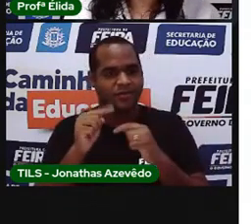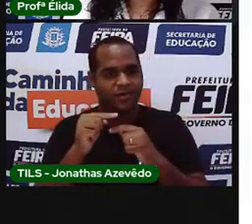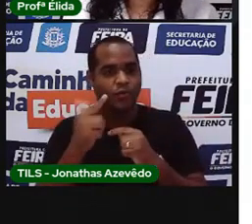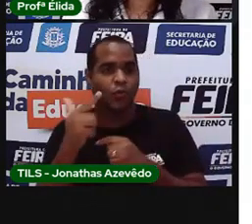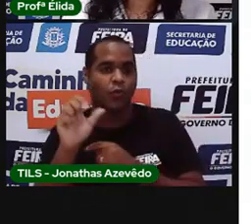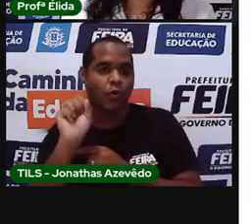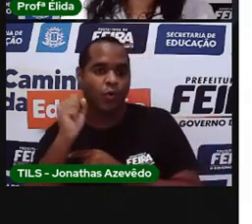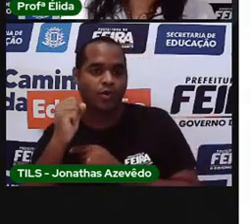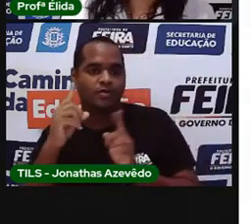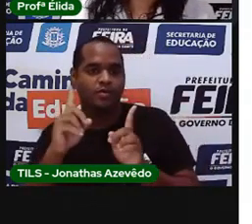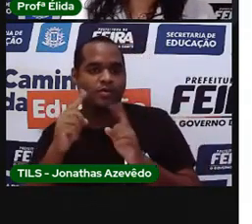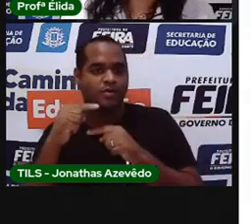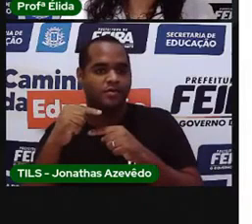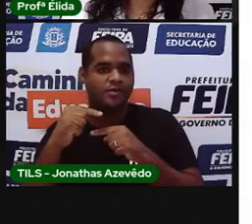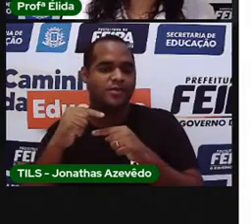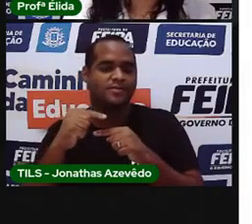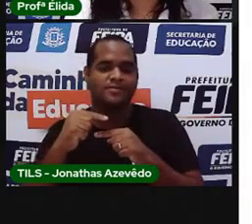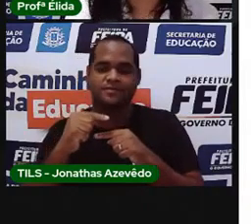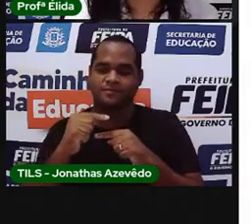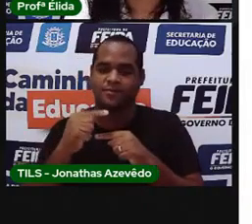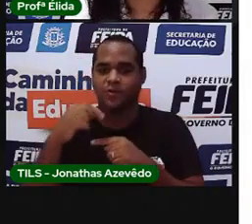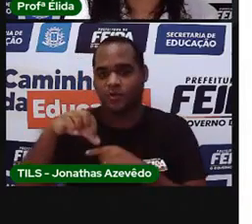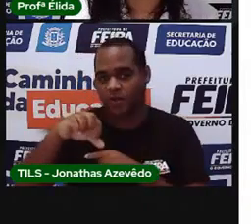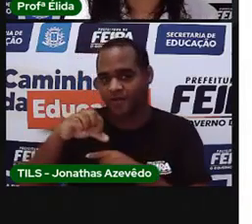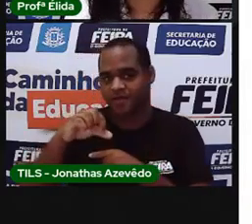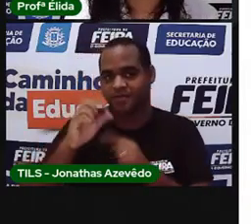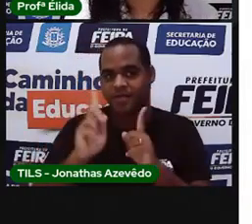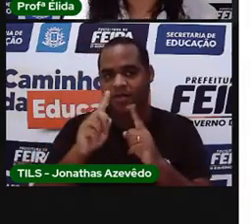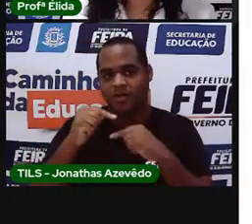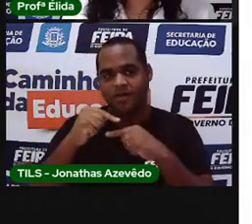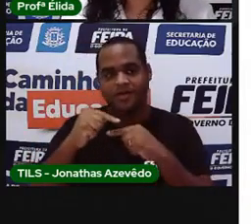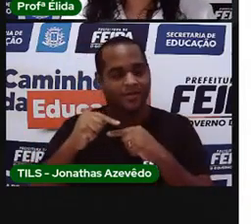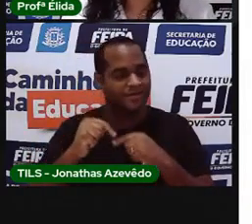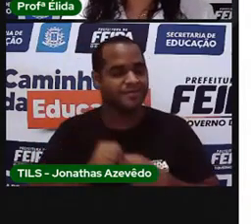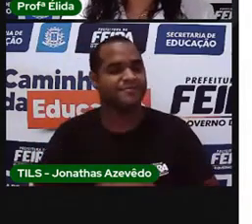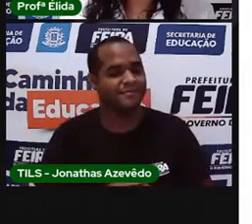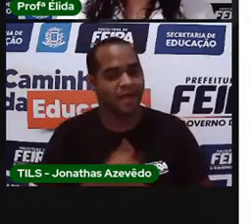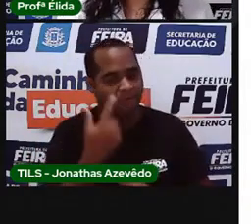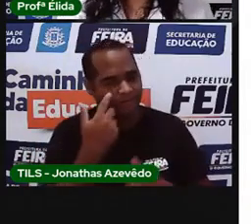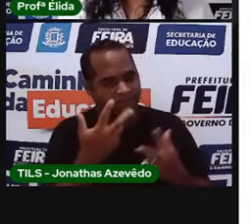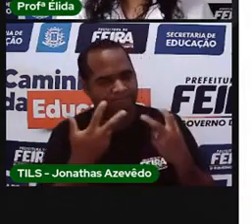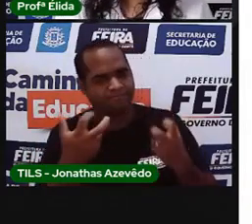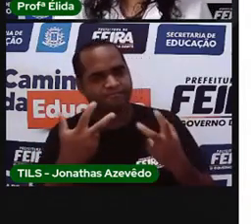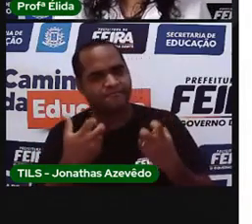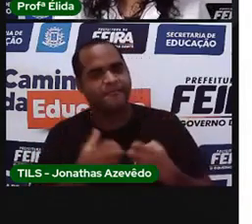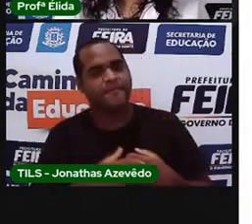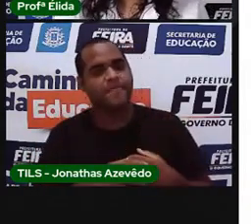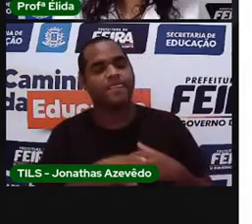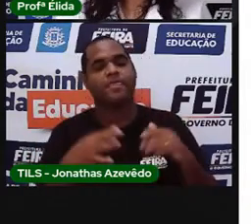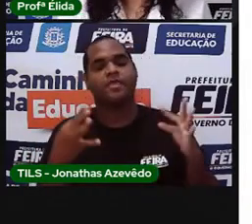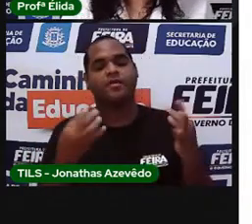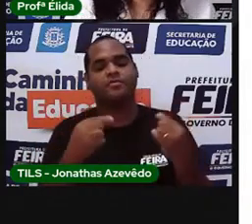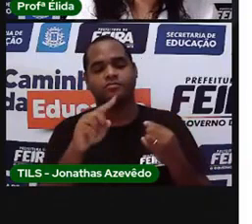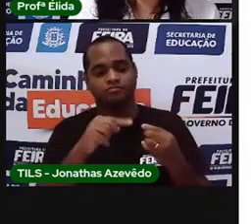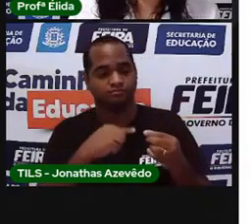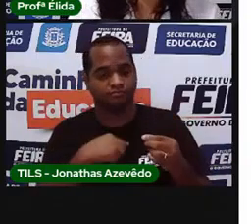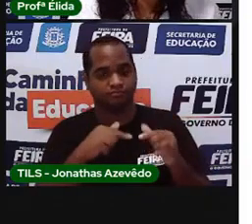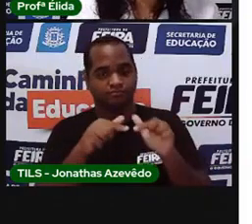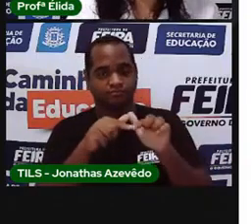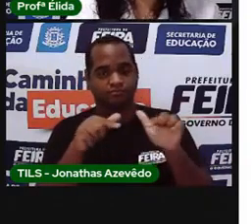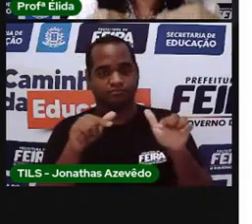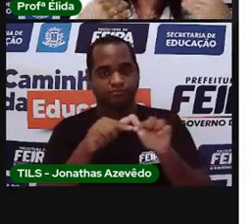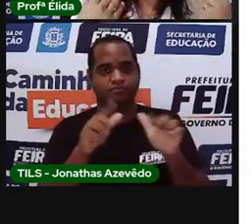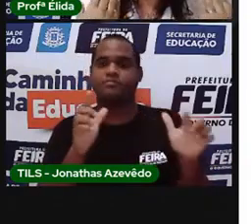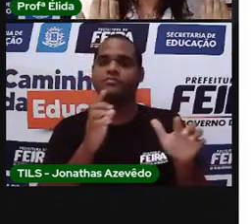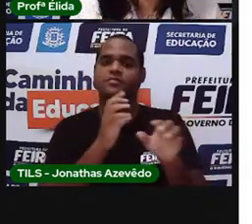Oito. Oito. Oito. Oito. Viu? Tudo o que sobrou, sobrou